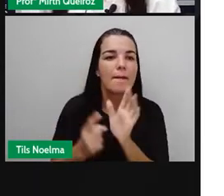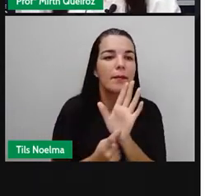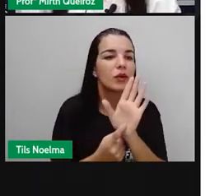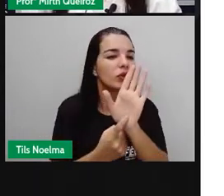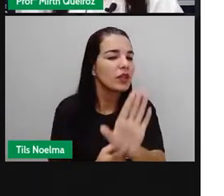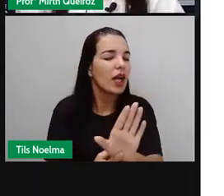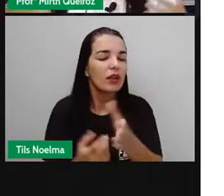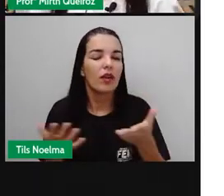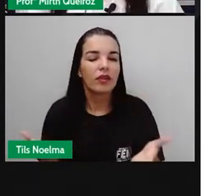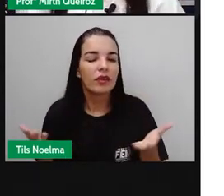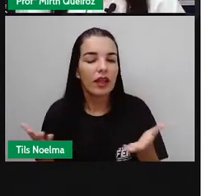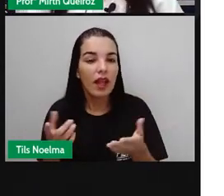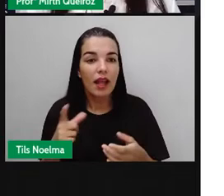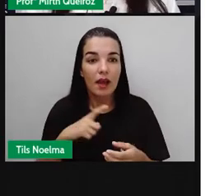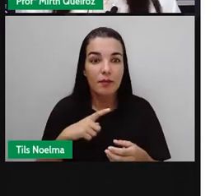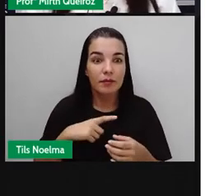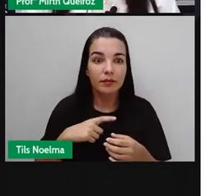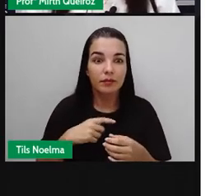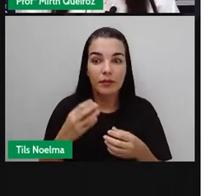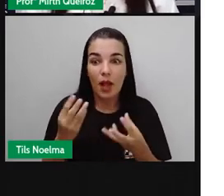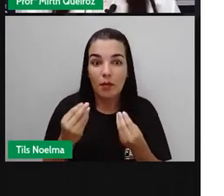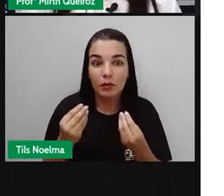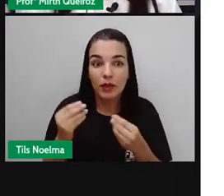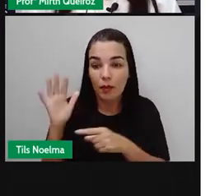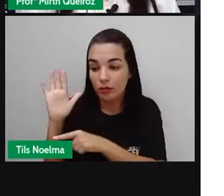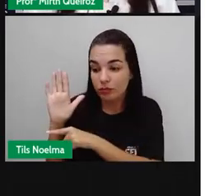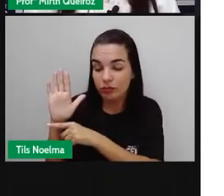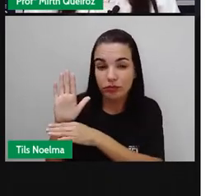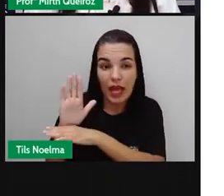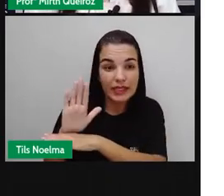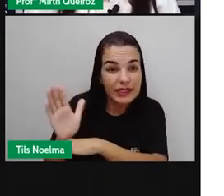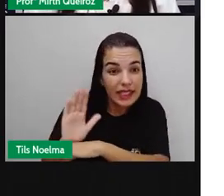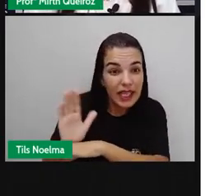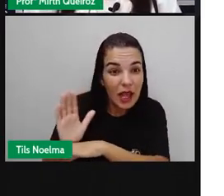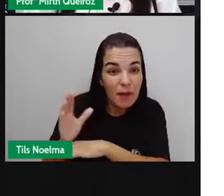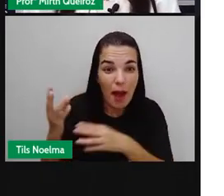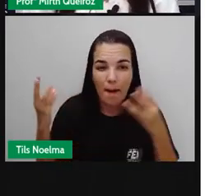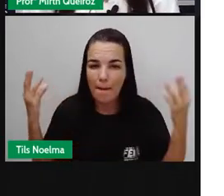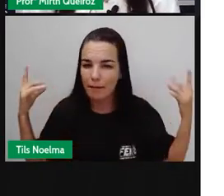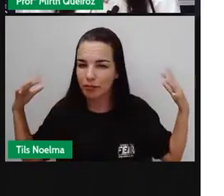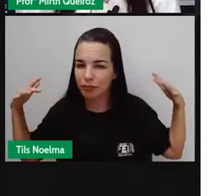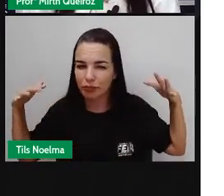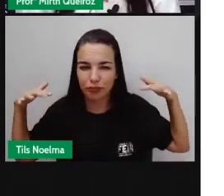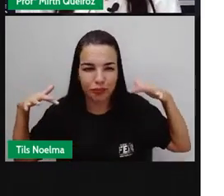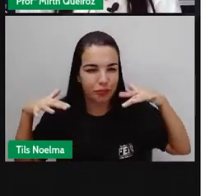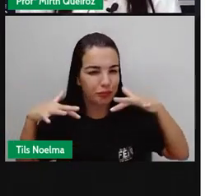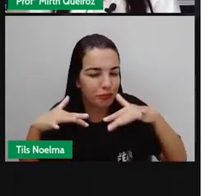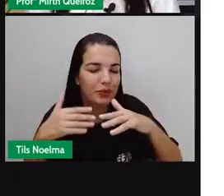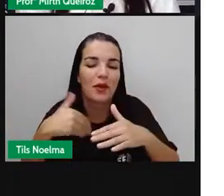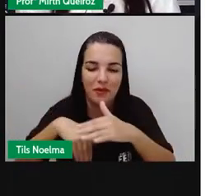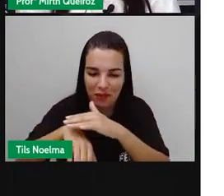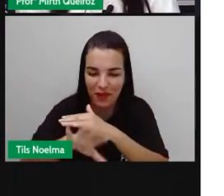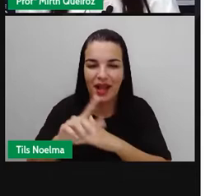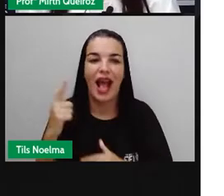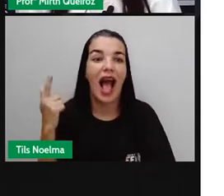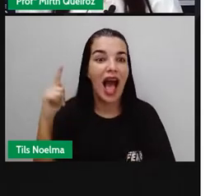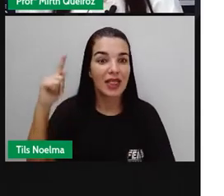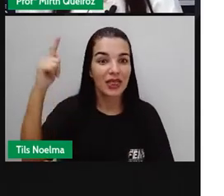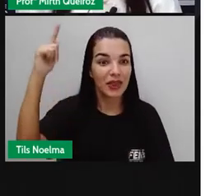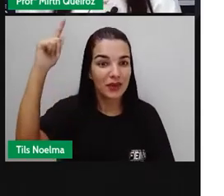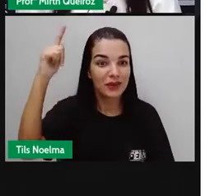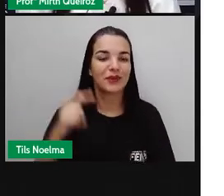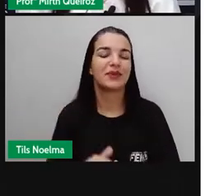geralmente esses filmes superlotam nos cinemas. E não são só de crianças, não. Adultos também. A gente teve, como exemplo,